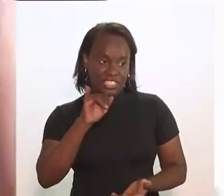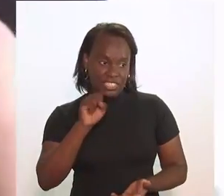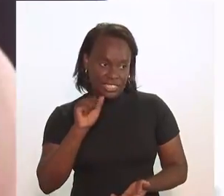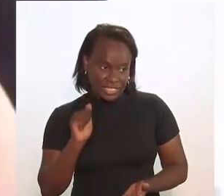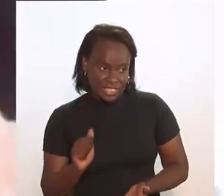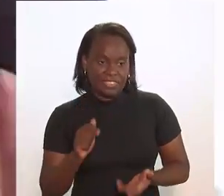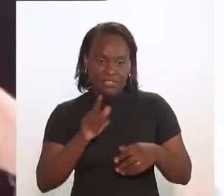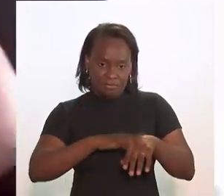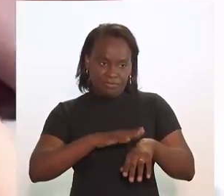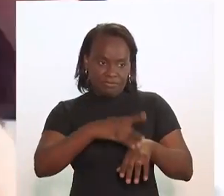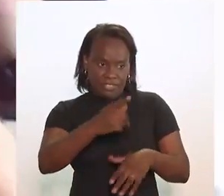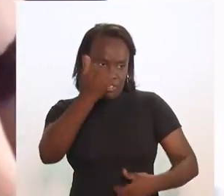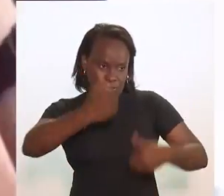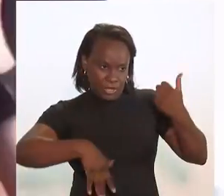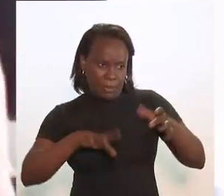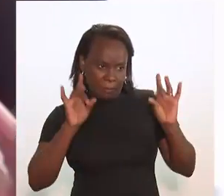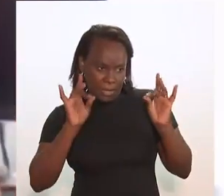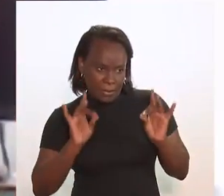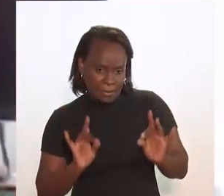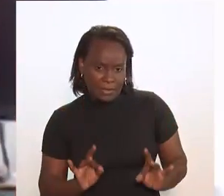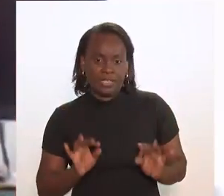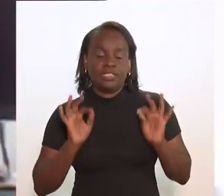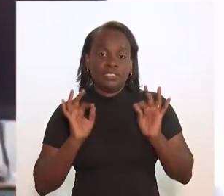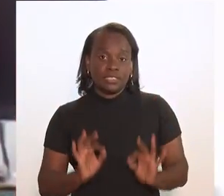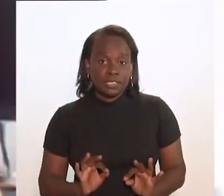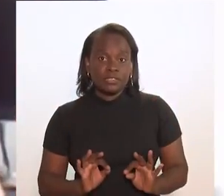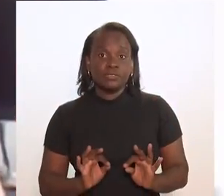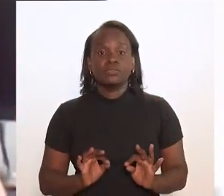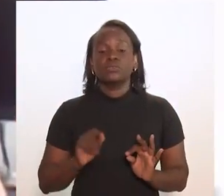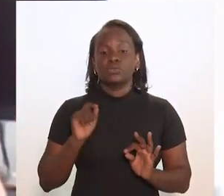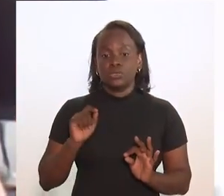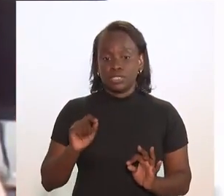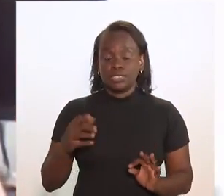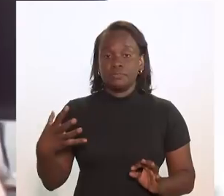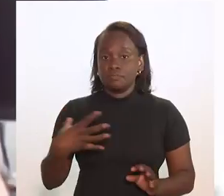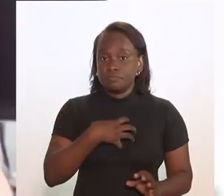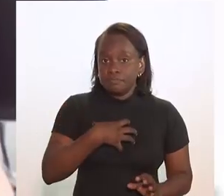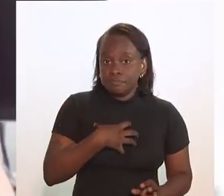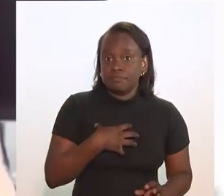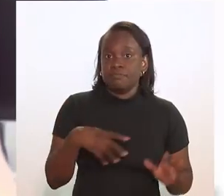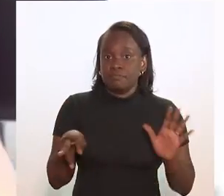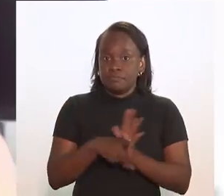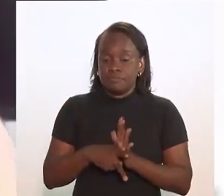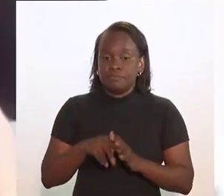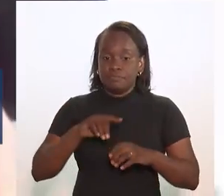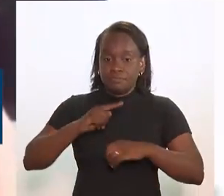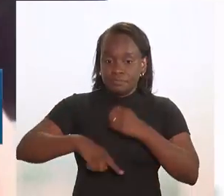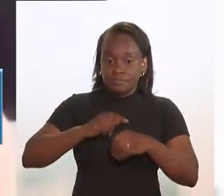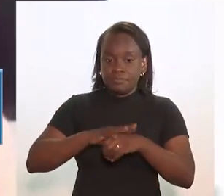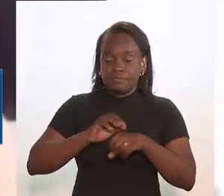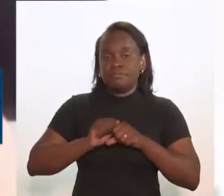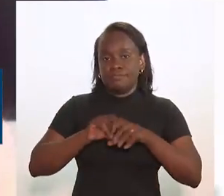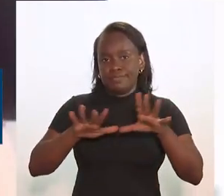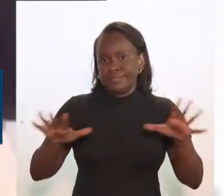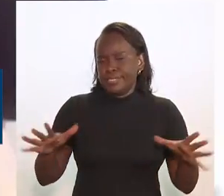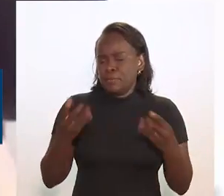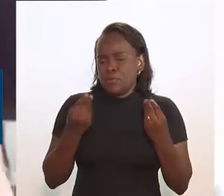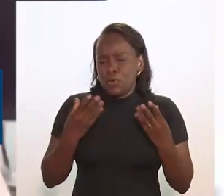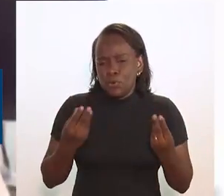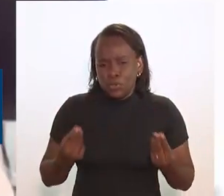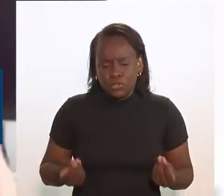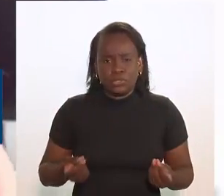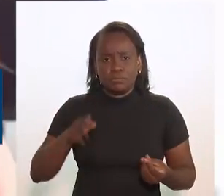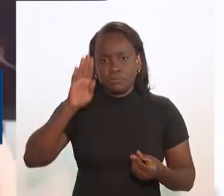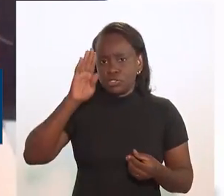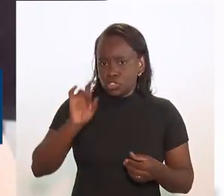como você bem desenhou o cenário, os impactos da pandemia foram enormes,